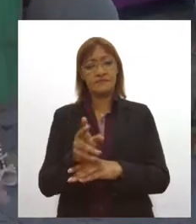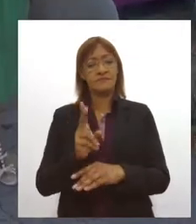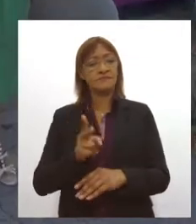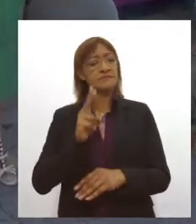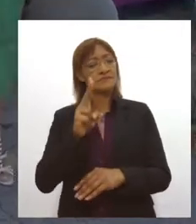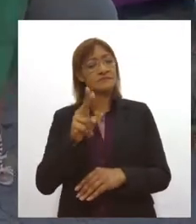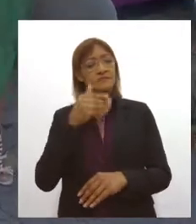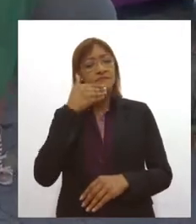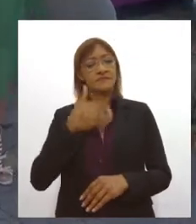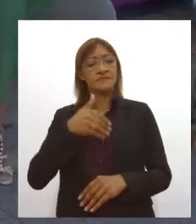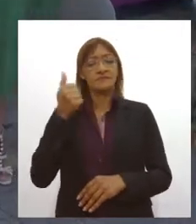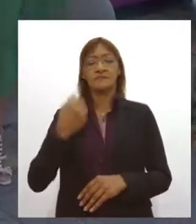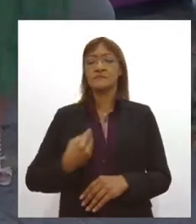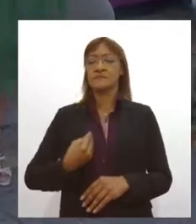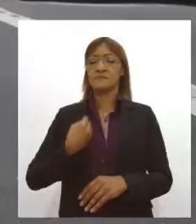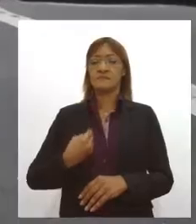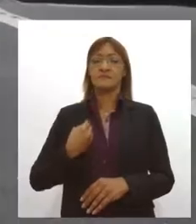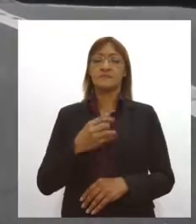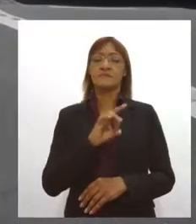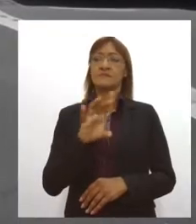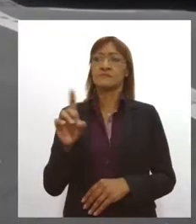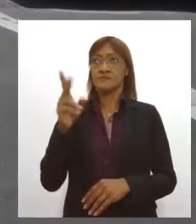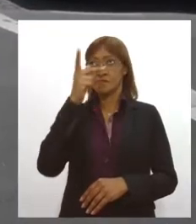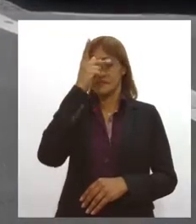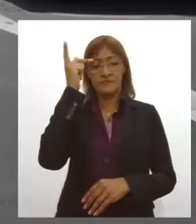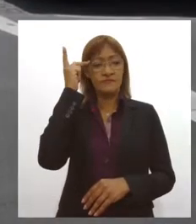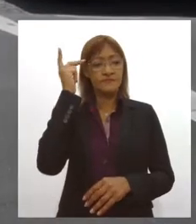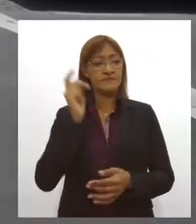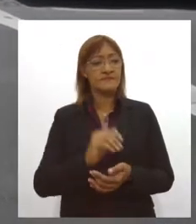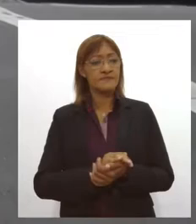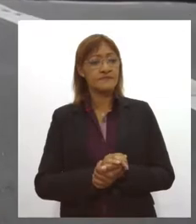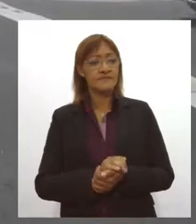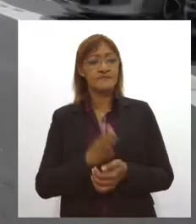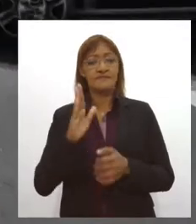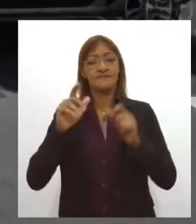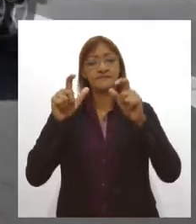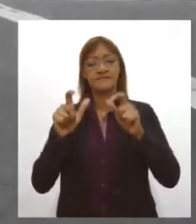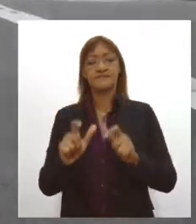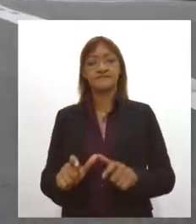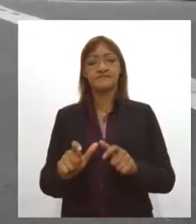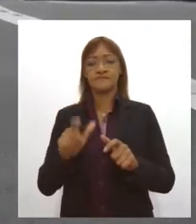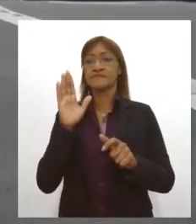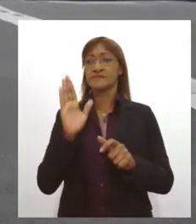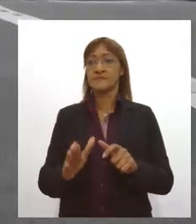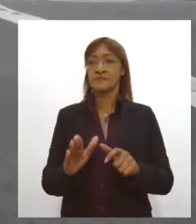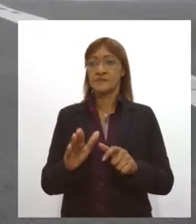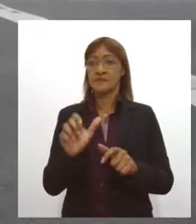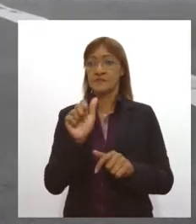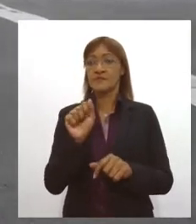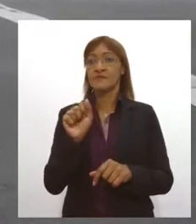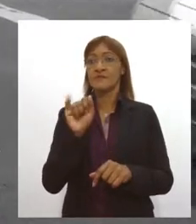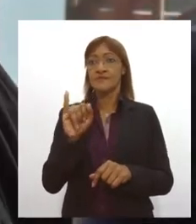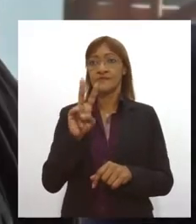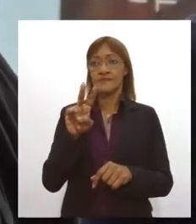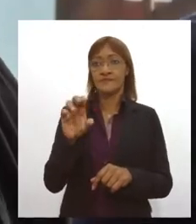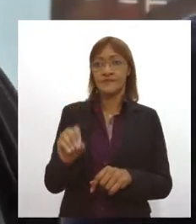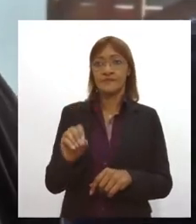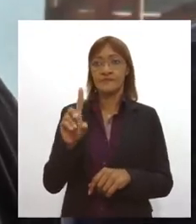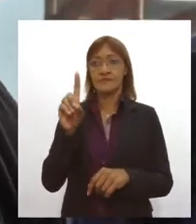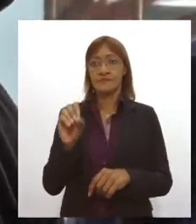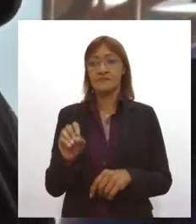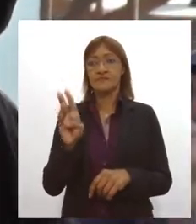a melhoria da qualidade de vida dessas pessoas. O Drive Solidário está localizado no Largo da Gente Sergipana, na Avenida Ivo do Prado, em Aracaju.